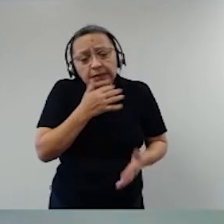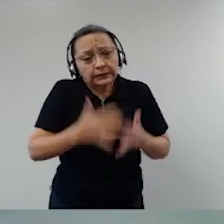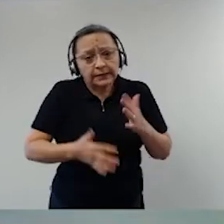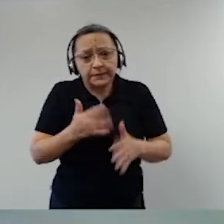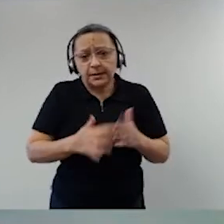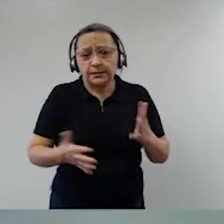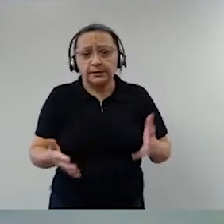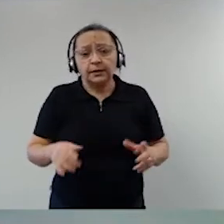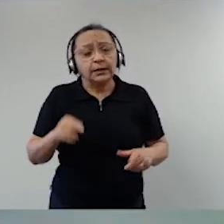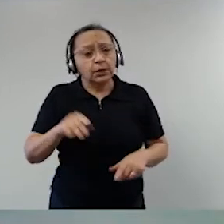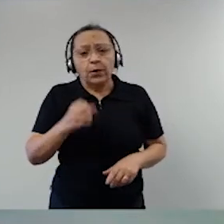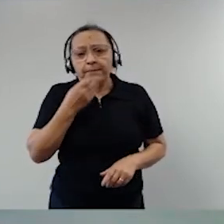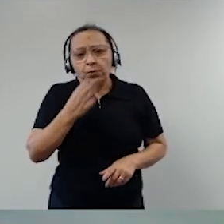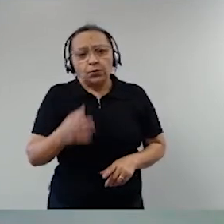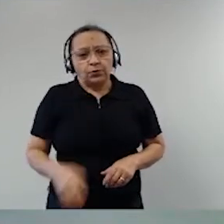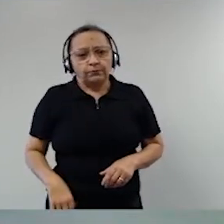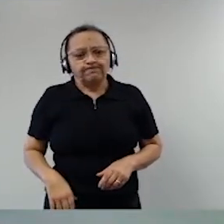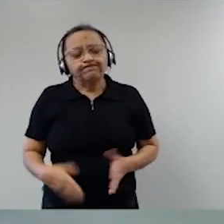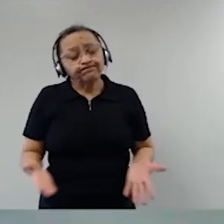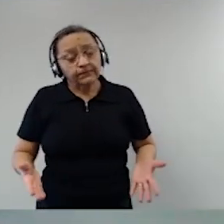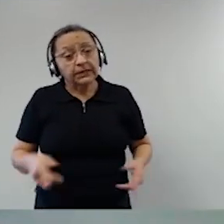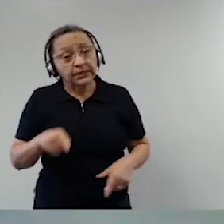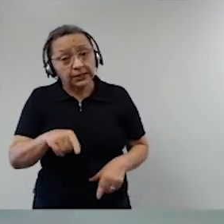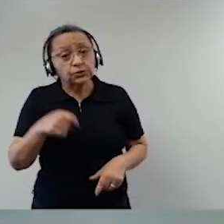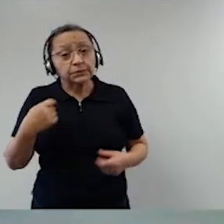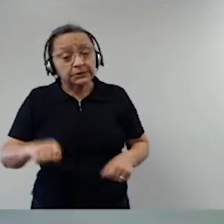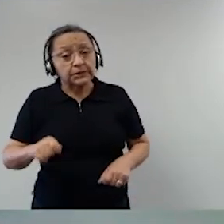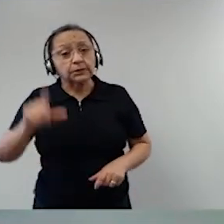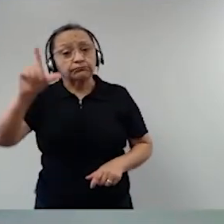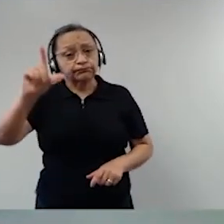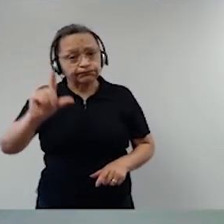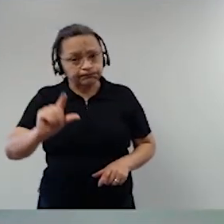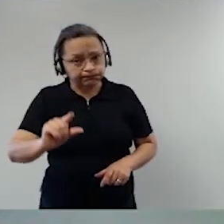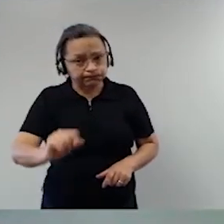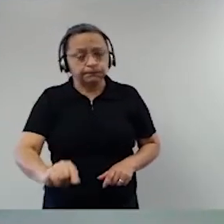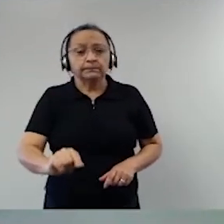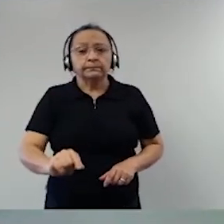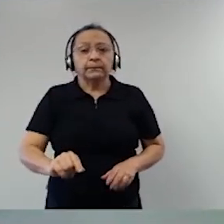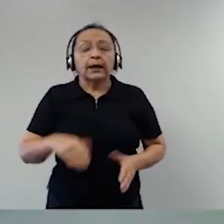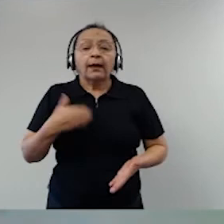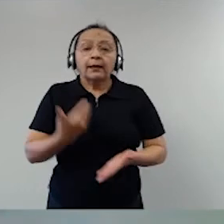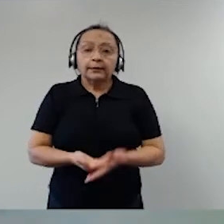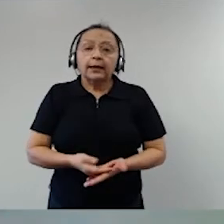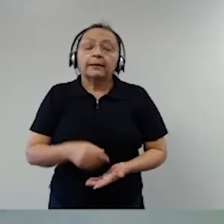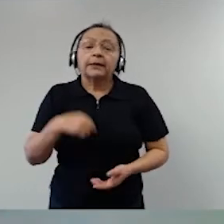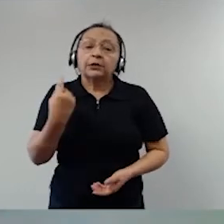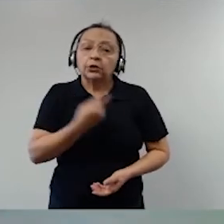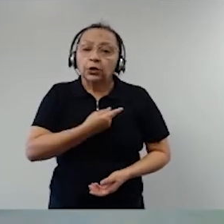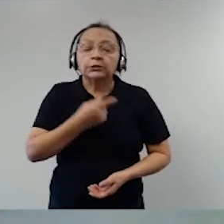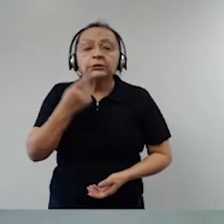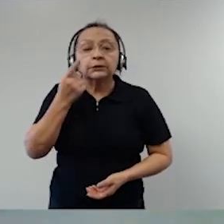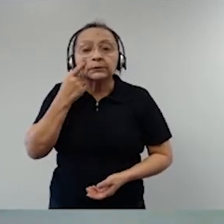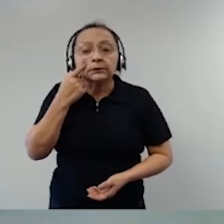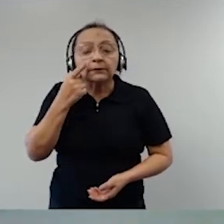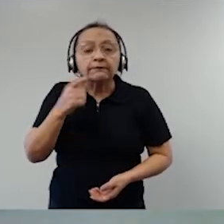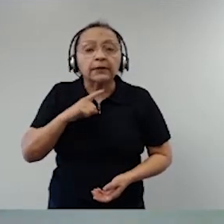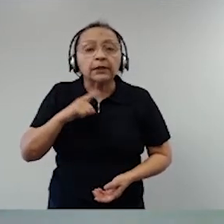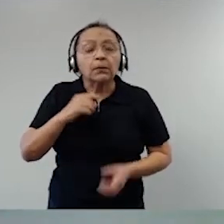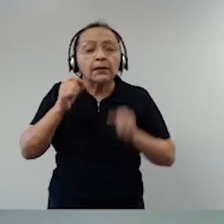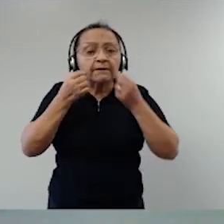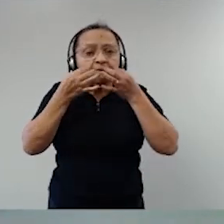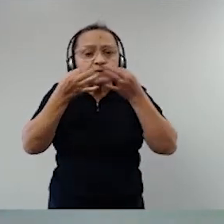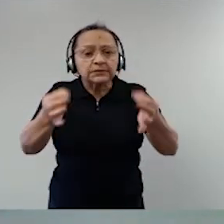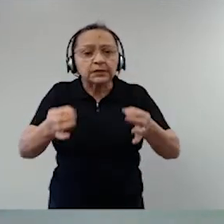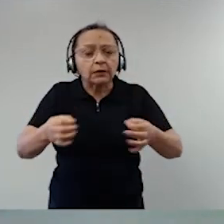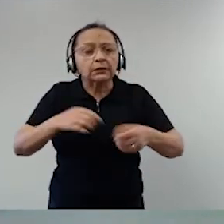E isso não é bom, isso aí tem que diminuir até para a gente ter uma visão mais clara do que